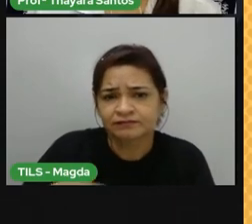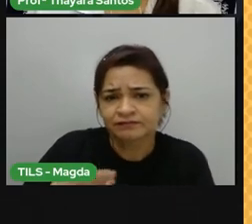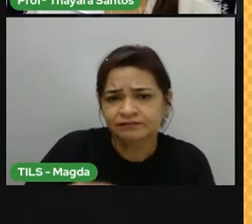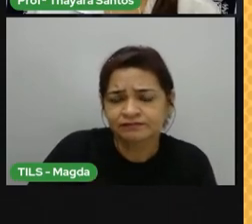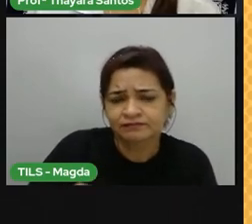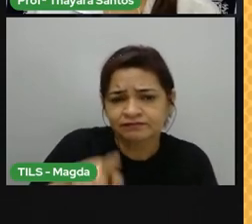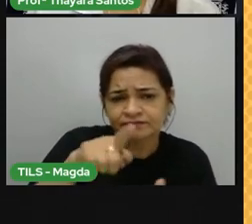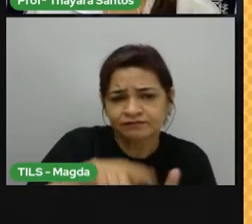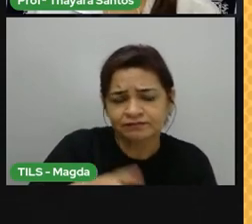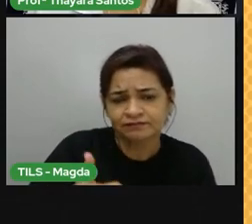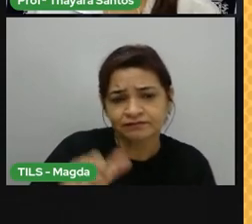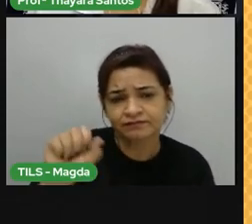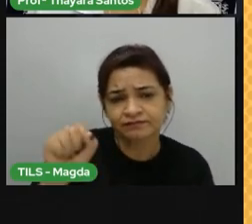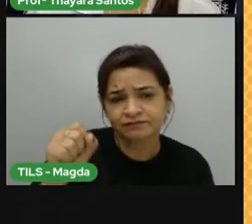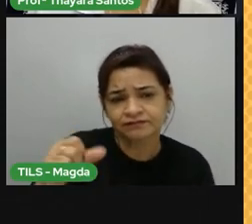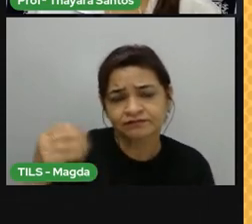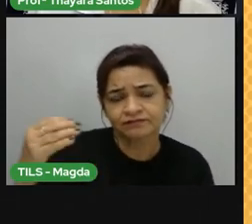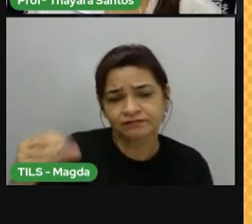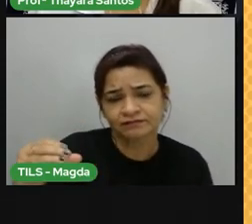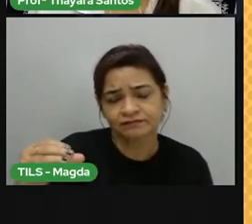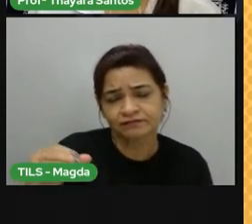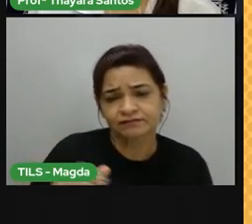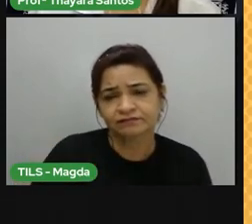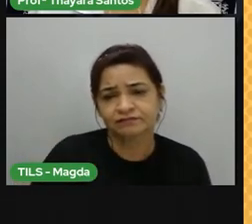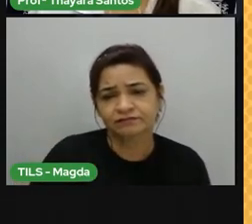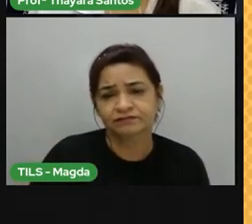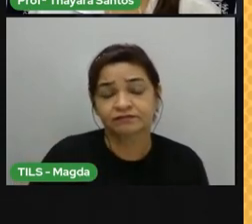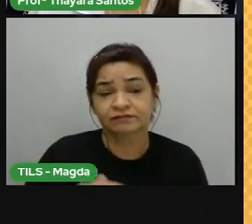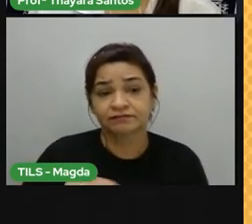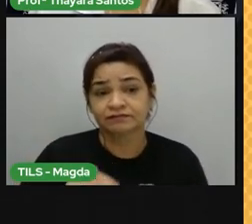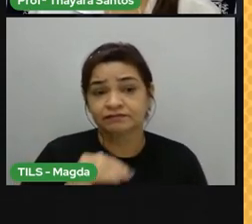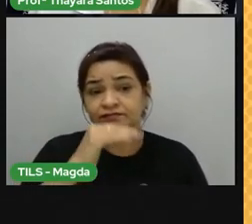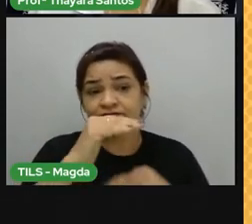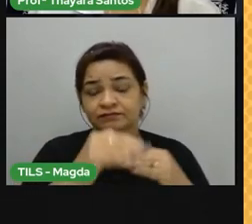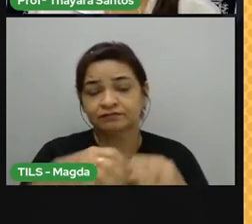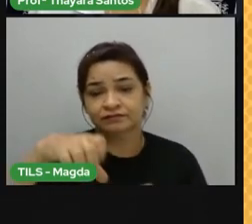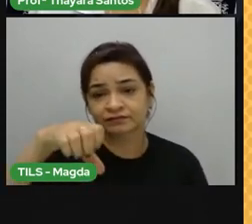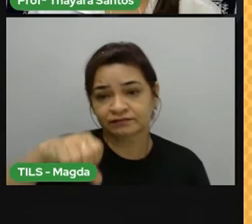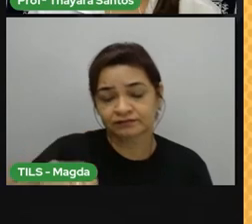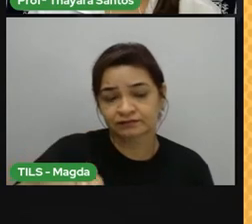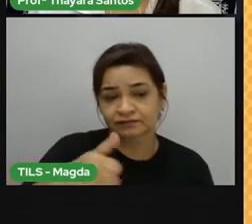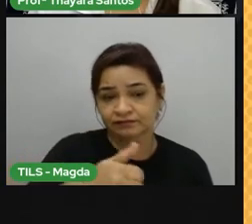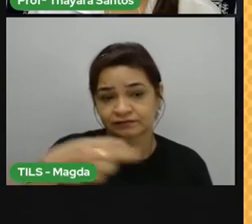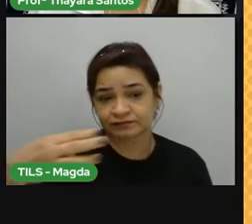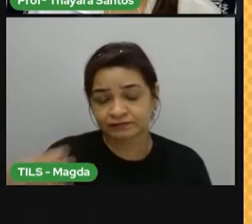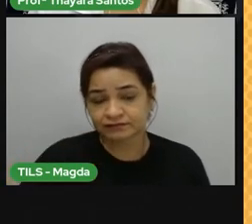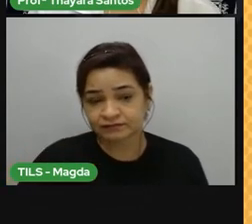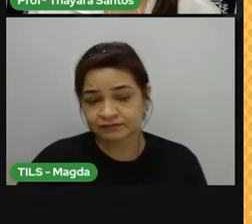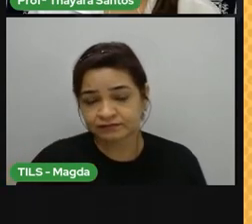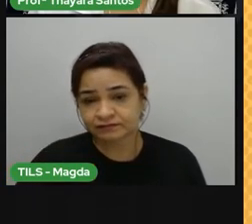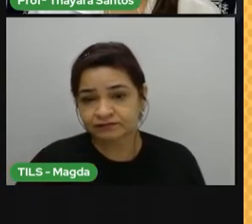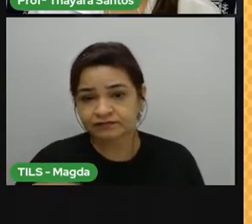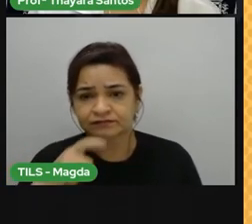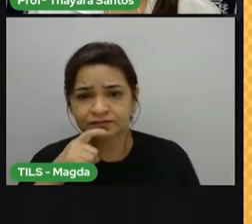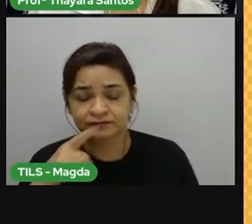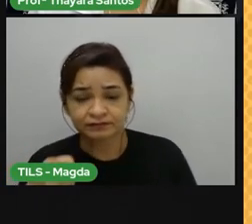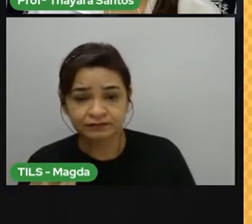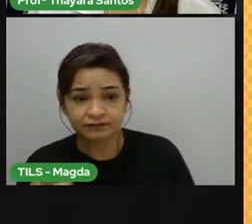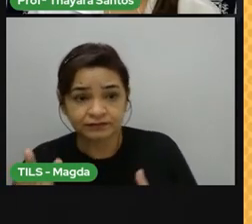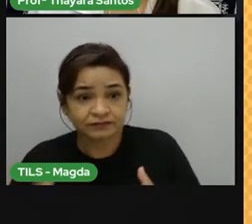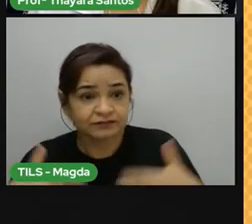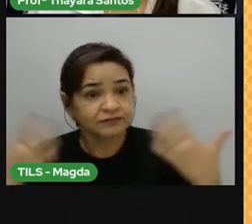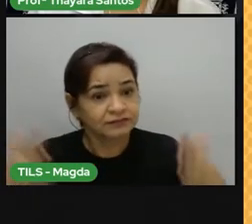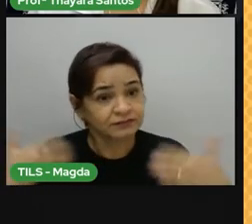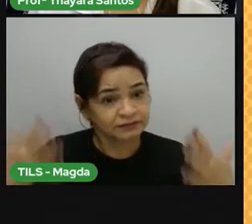abaixo de 18 graus Celsius, com amplitudes térmicas entre 9 e 13 graus Celsius. O verão nas regiões de clima